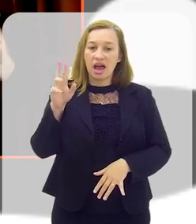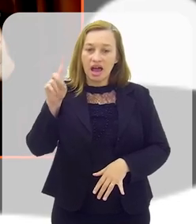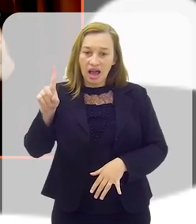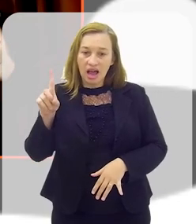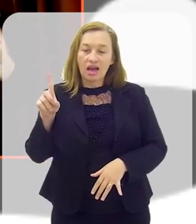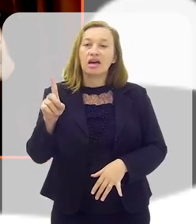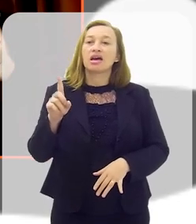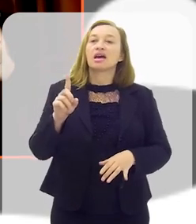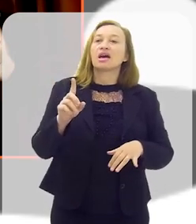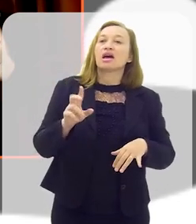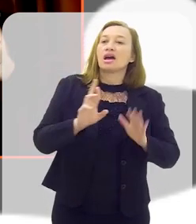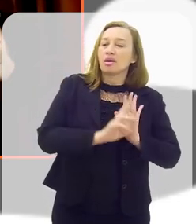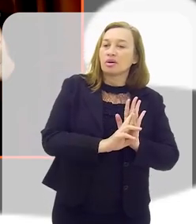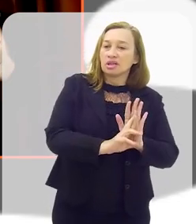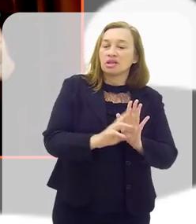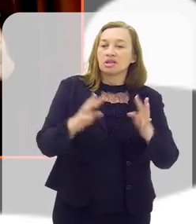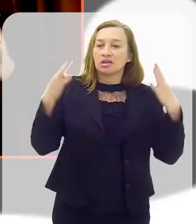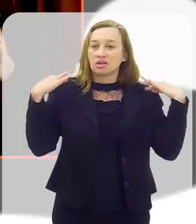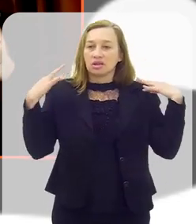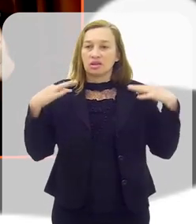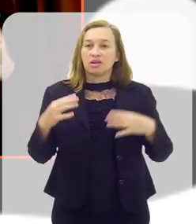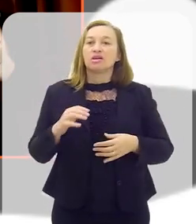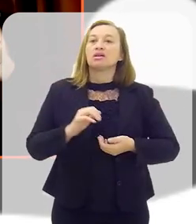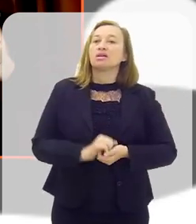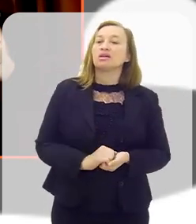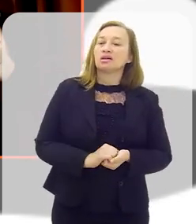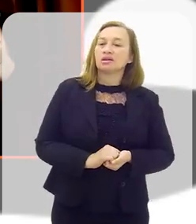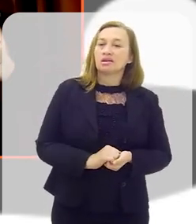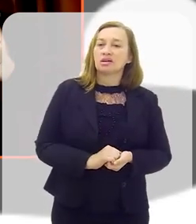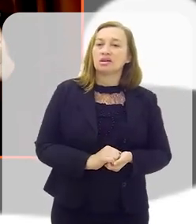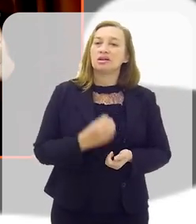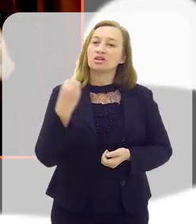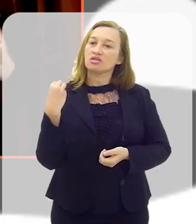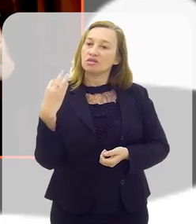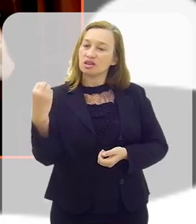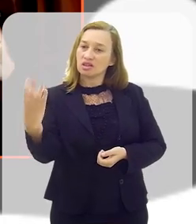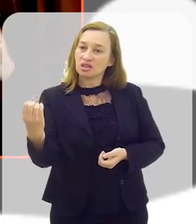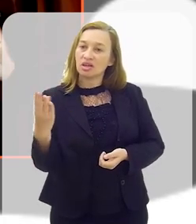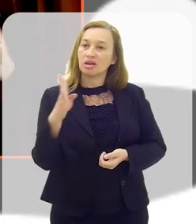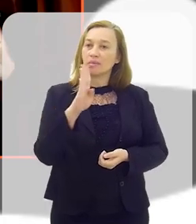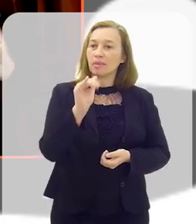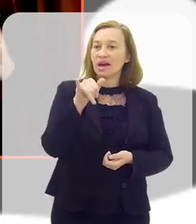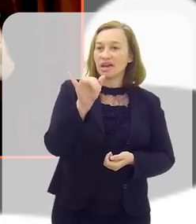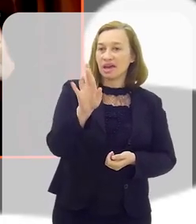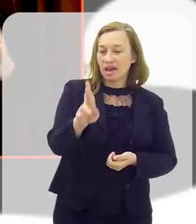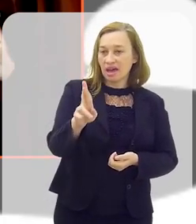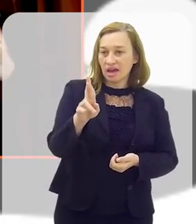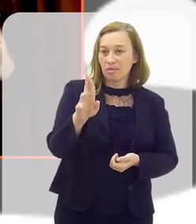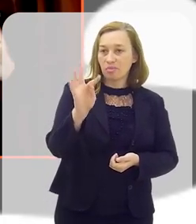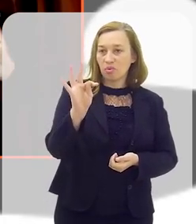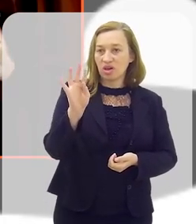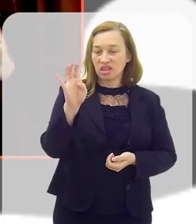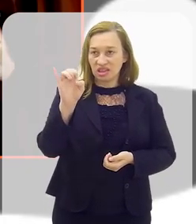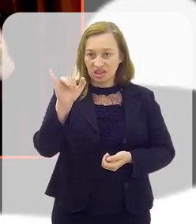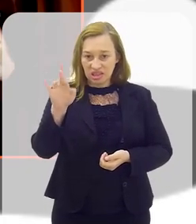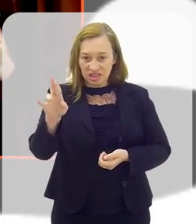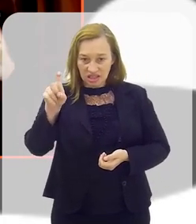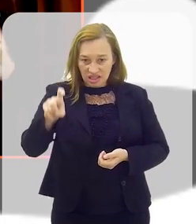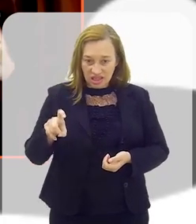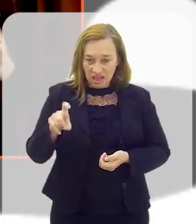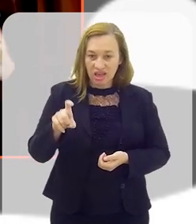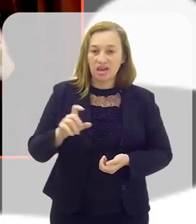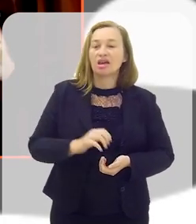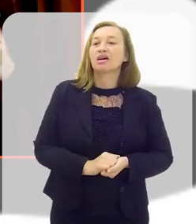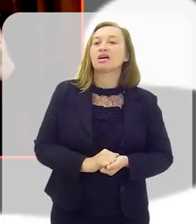Embaixadores do Rio, Viajando com Baiar Boatê, Dicas de Viagem com Baiar Boatê. Nossa, espera aí!